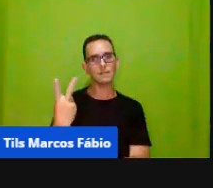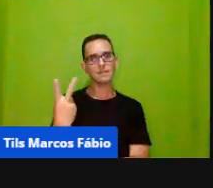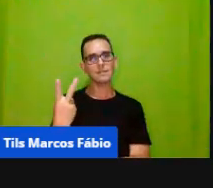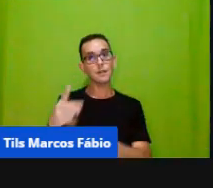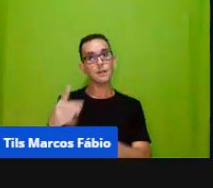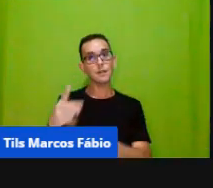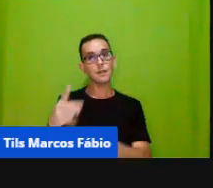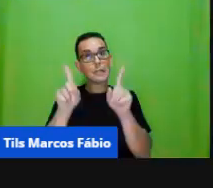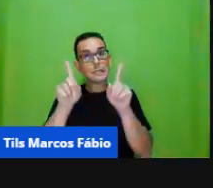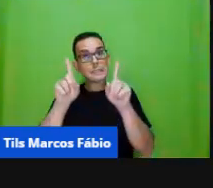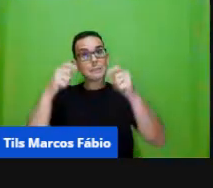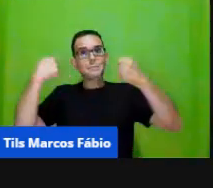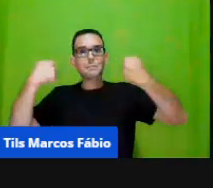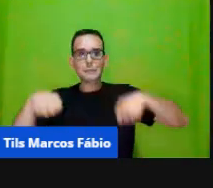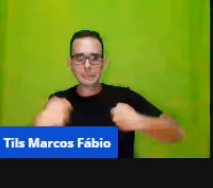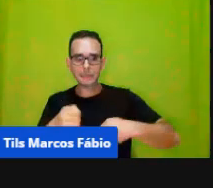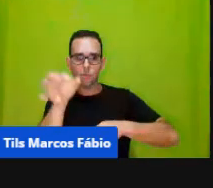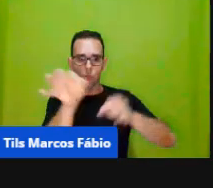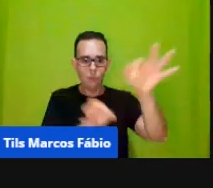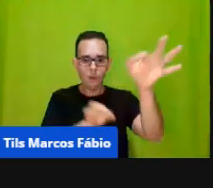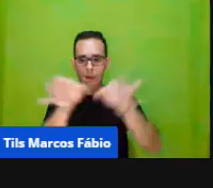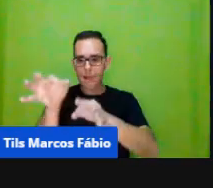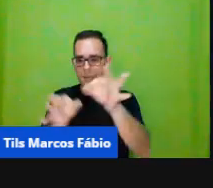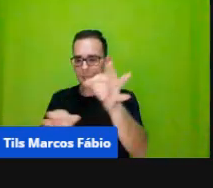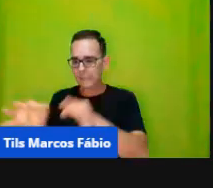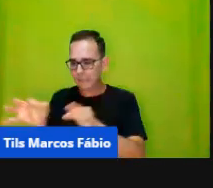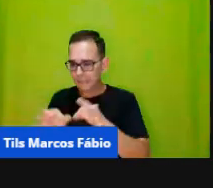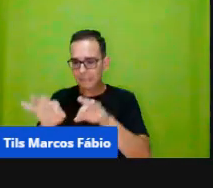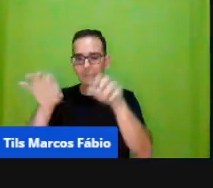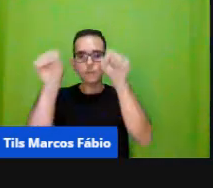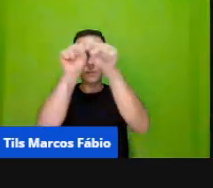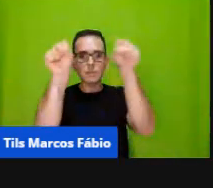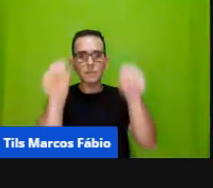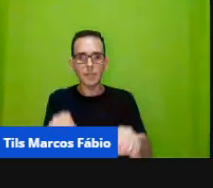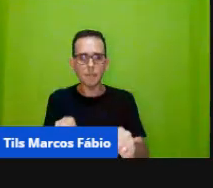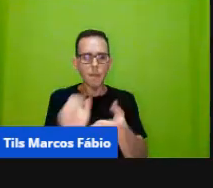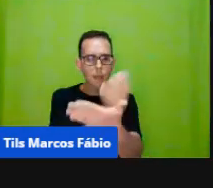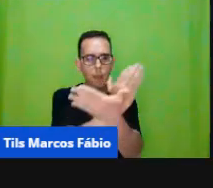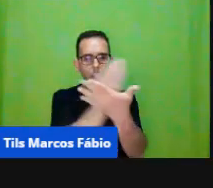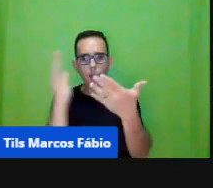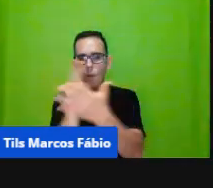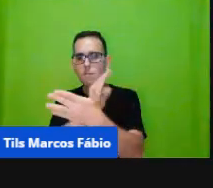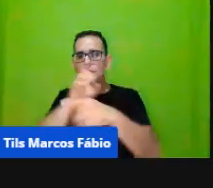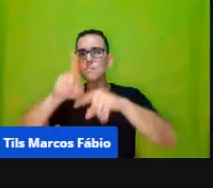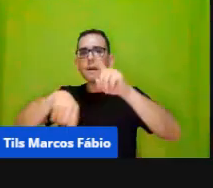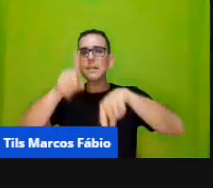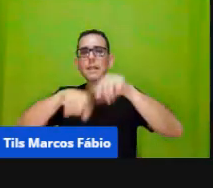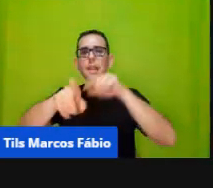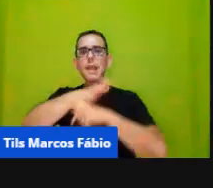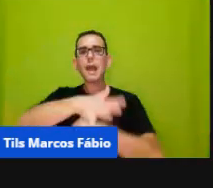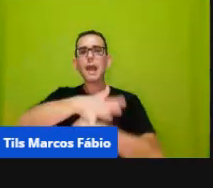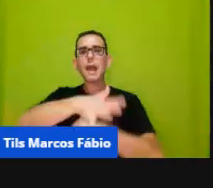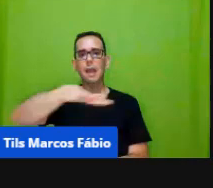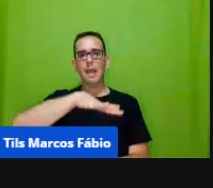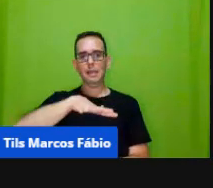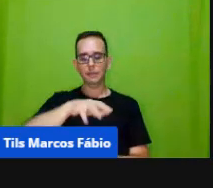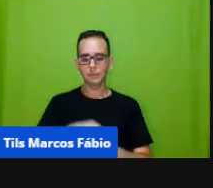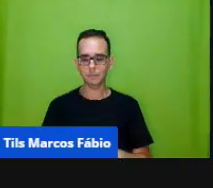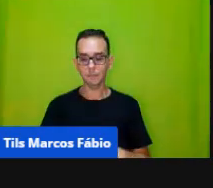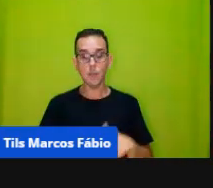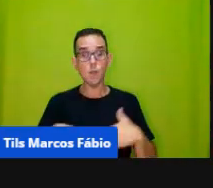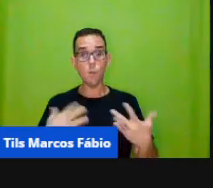professor organize e sistematize alguns materiais para essa exploração, né? Quando eu digo que ele